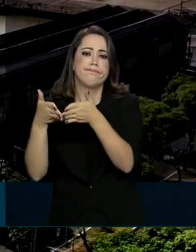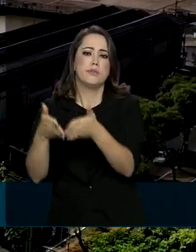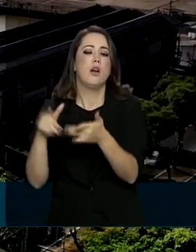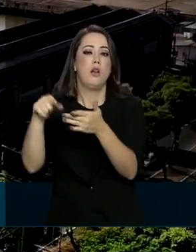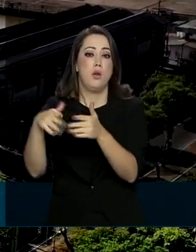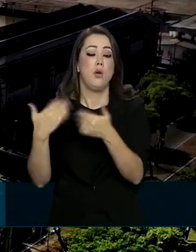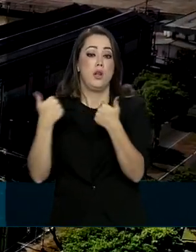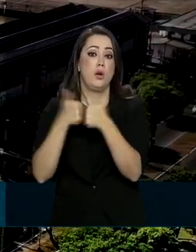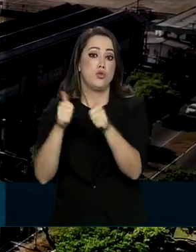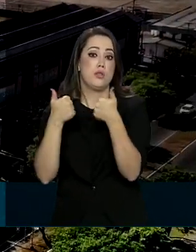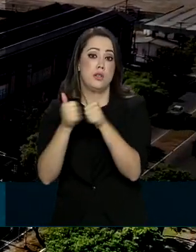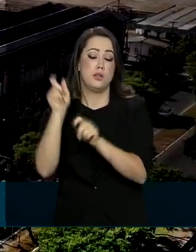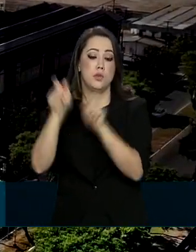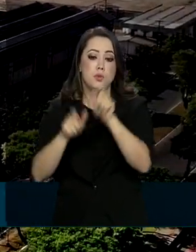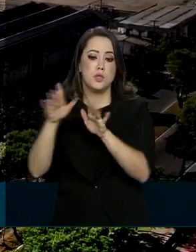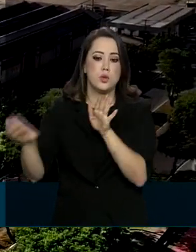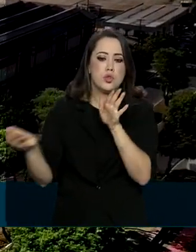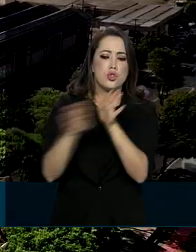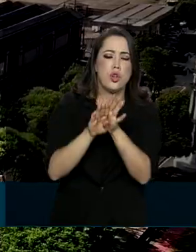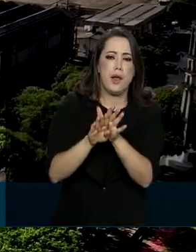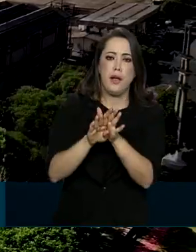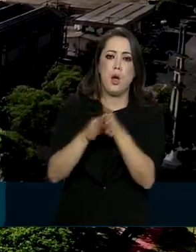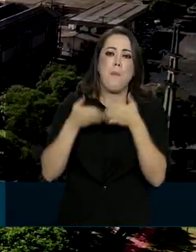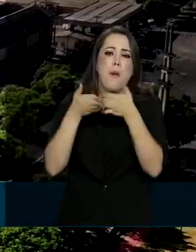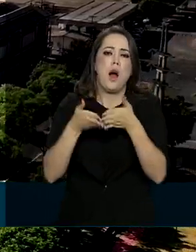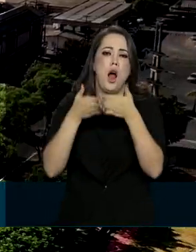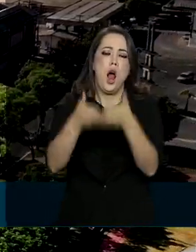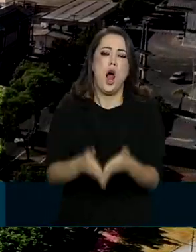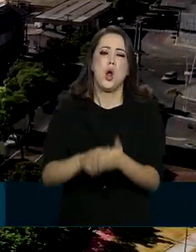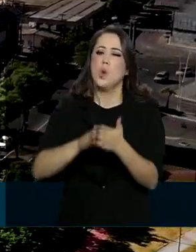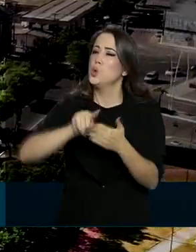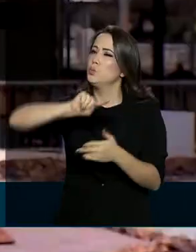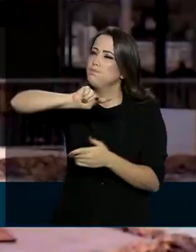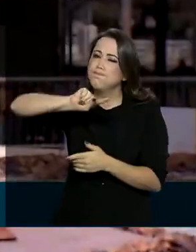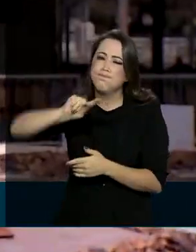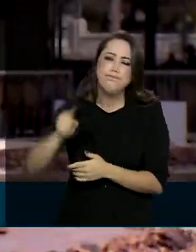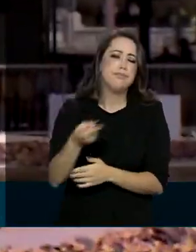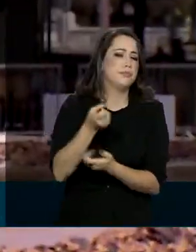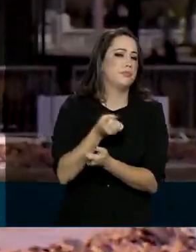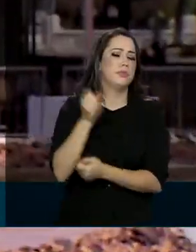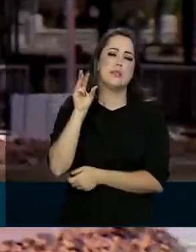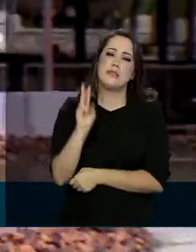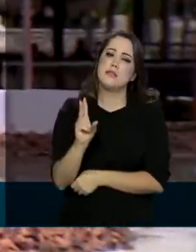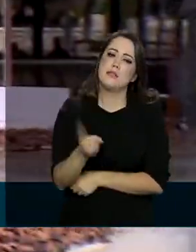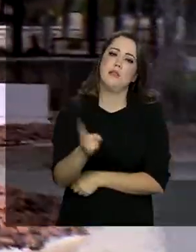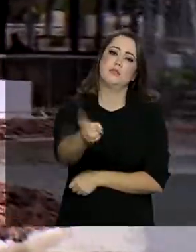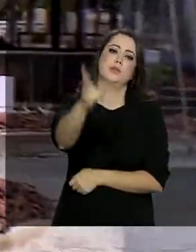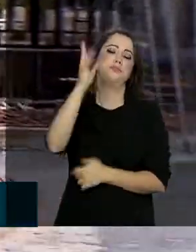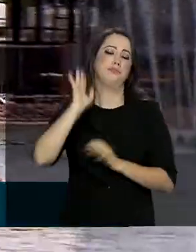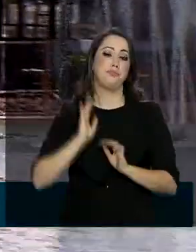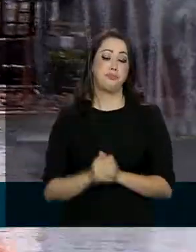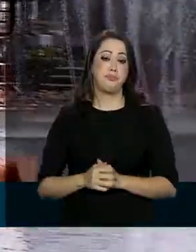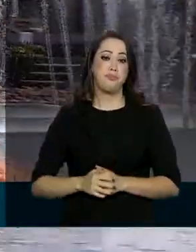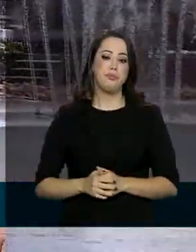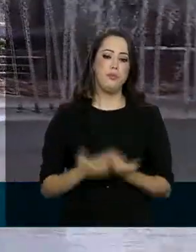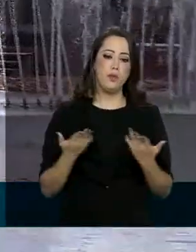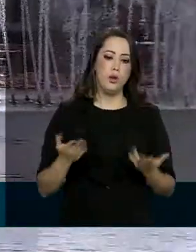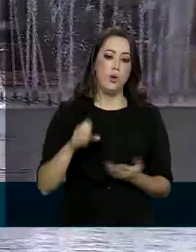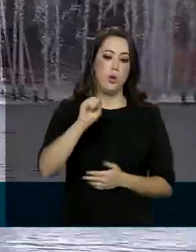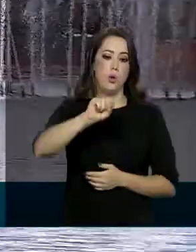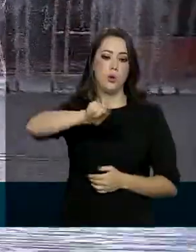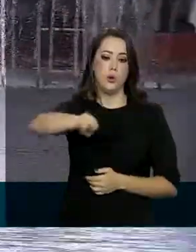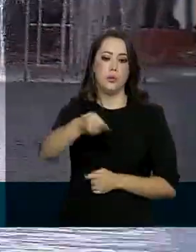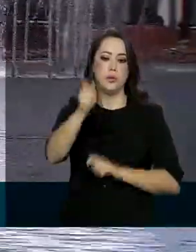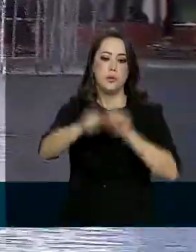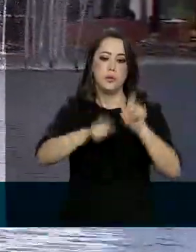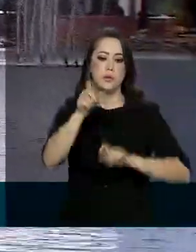Guajará, onde chegam barcos com centenas de pessoas todos os dias. A expectativa é que cerca de 8 mil pessoas passem